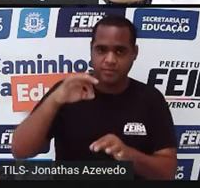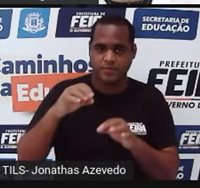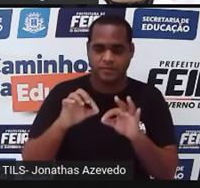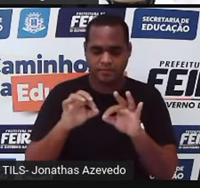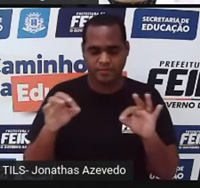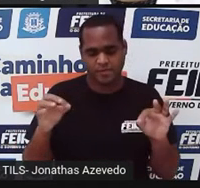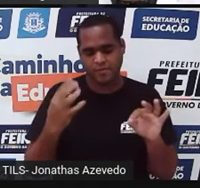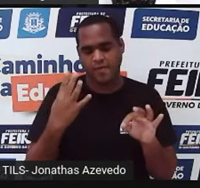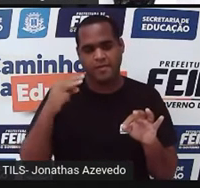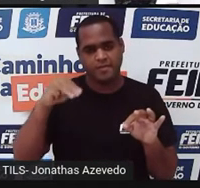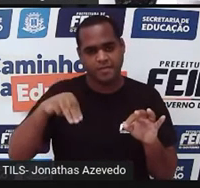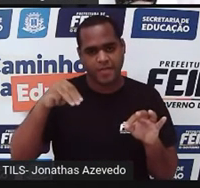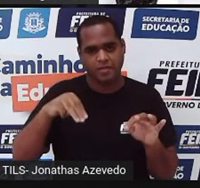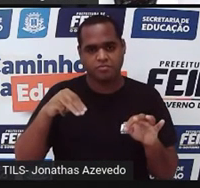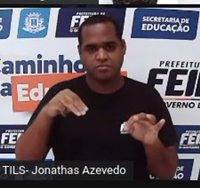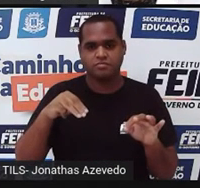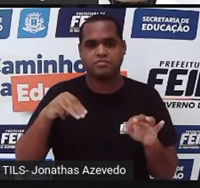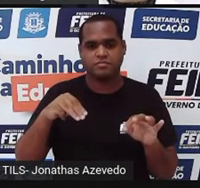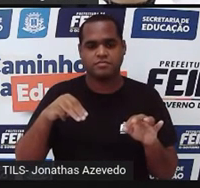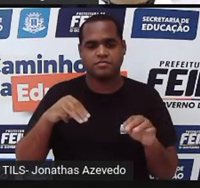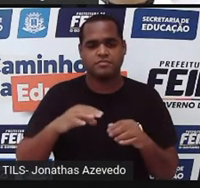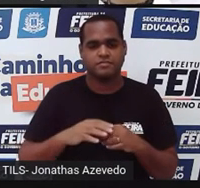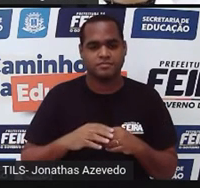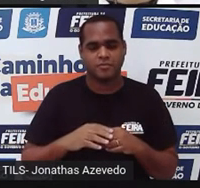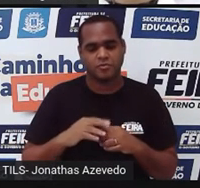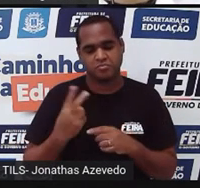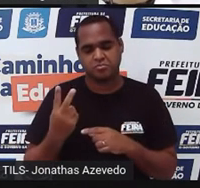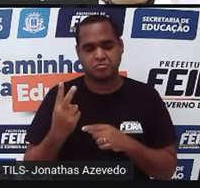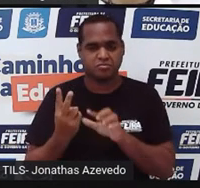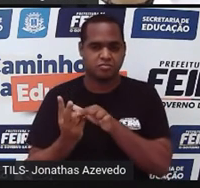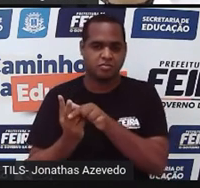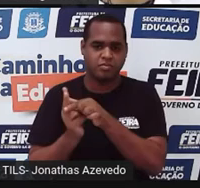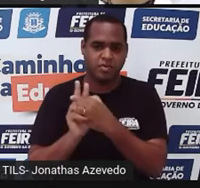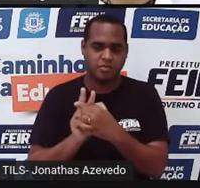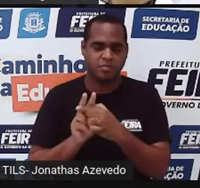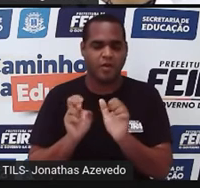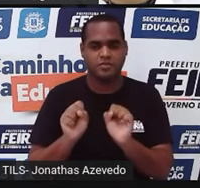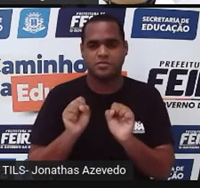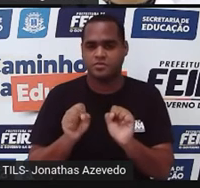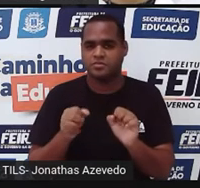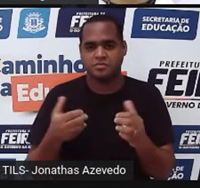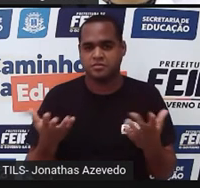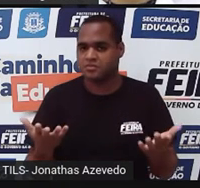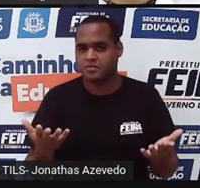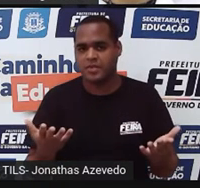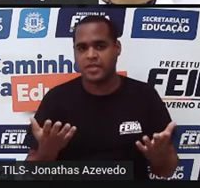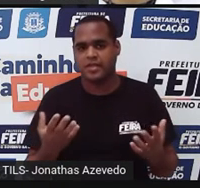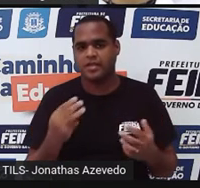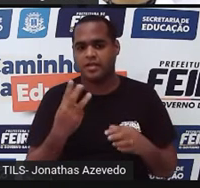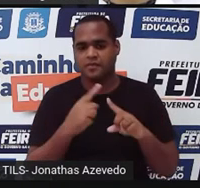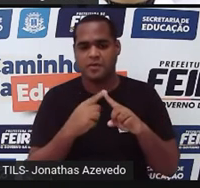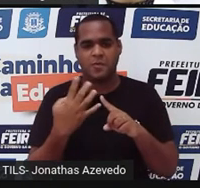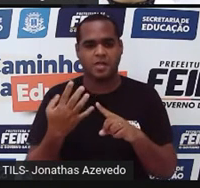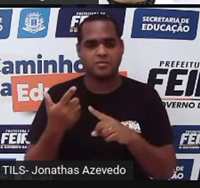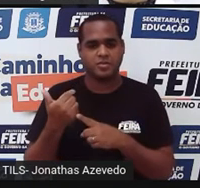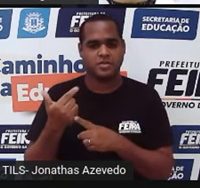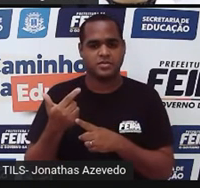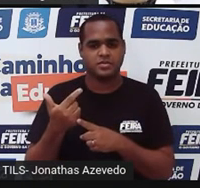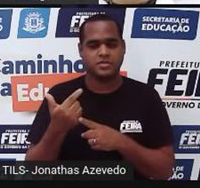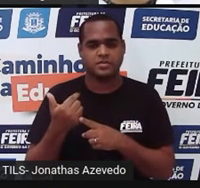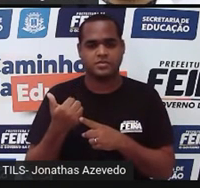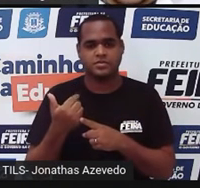4 de comprimento, ou pode ser o contrário, comprimento vezes altura. 3 vezes 4 vai dar 12.